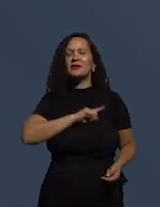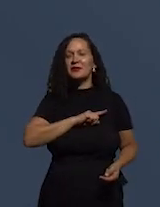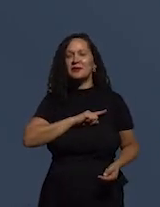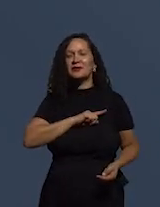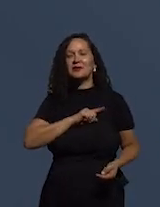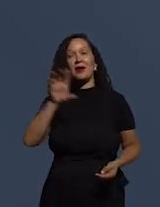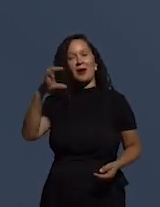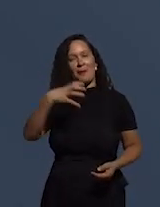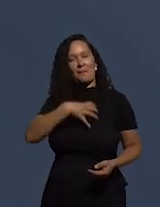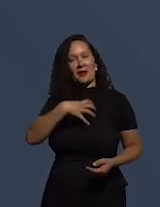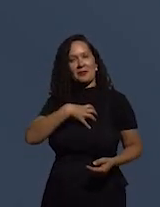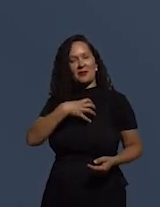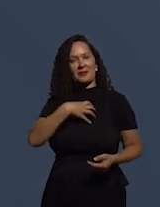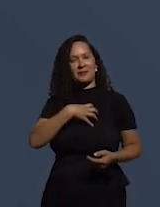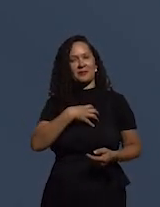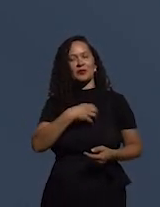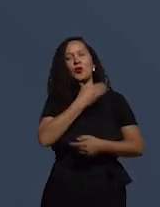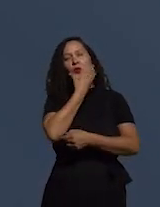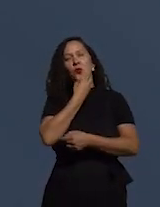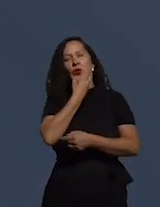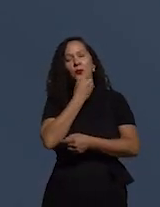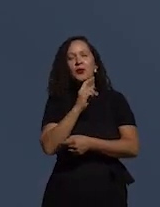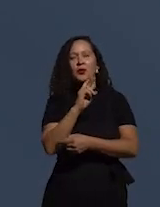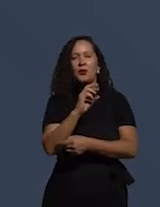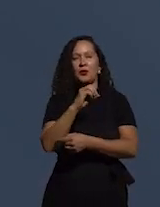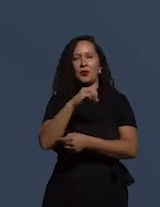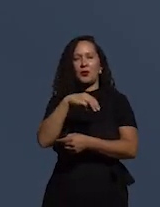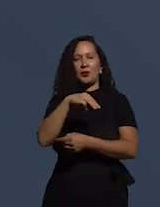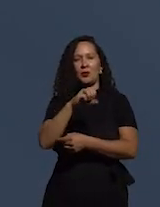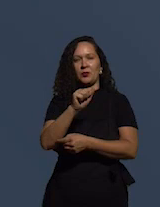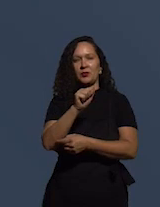Bahia, o Romualdo Anselmo dos Santos.